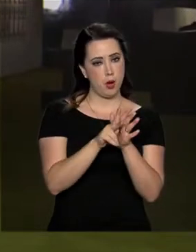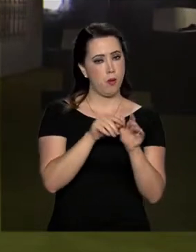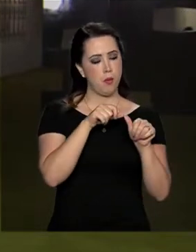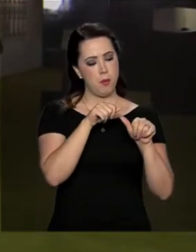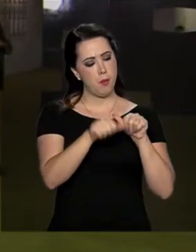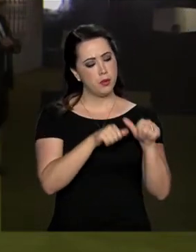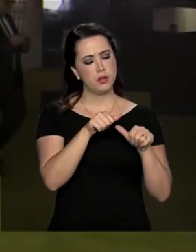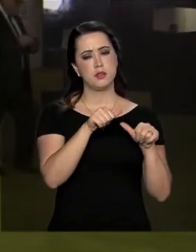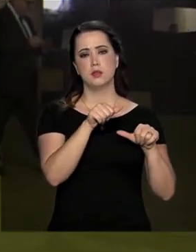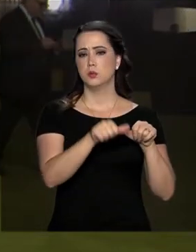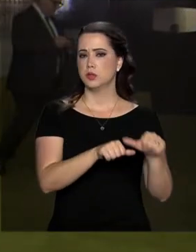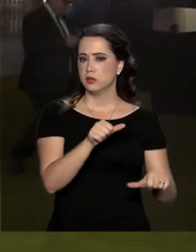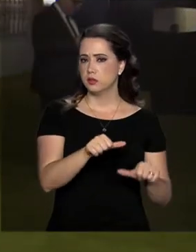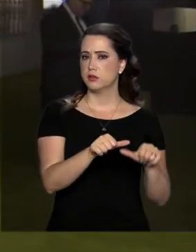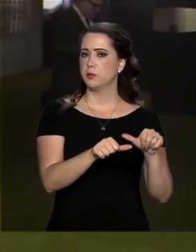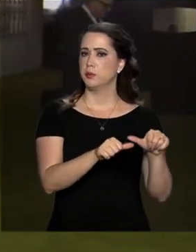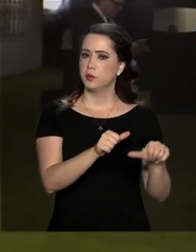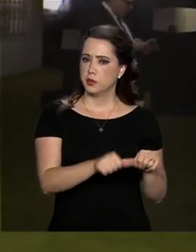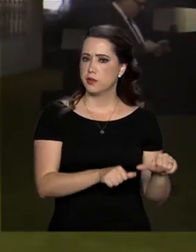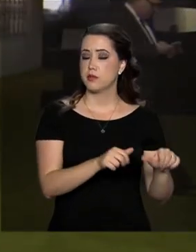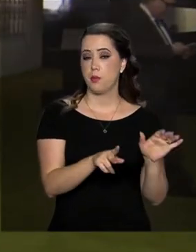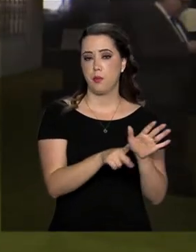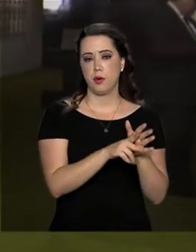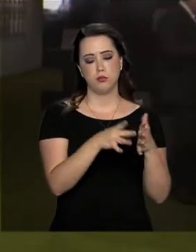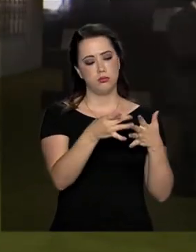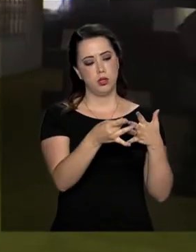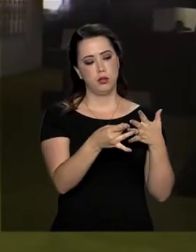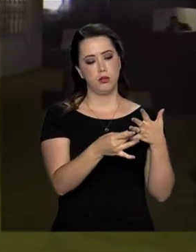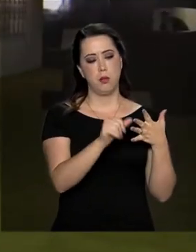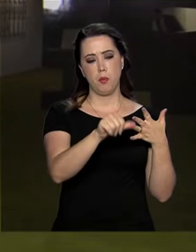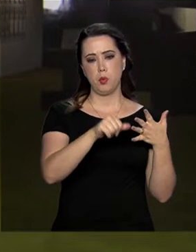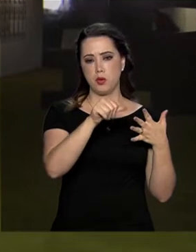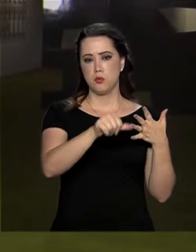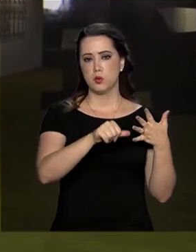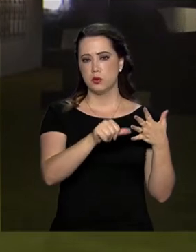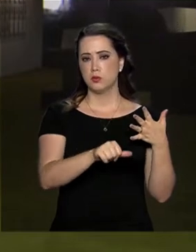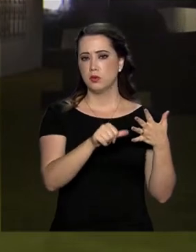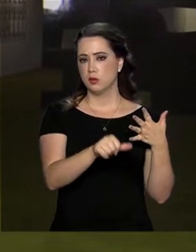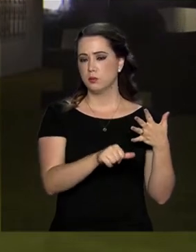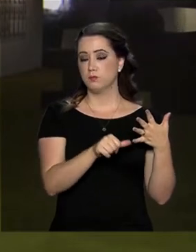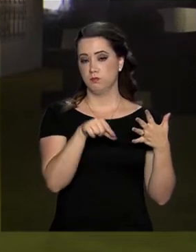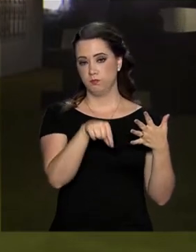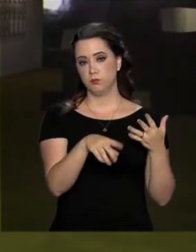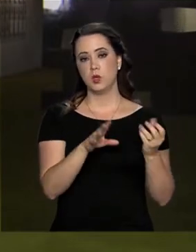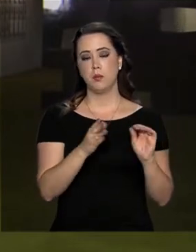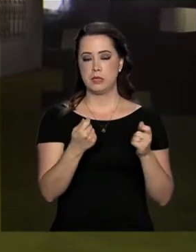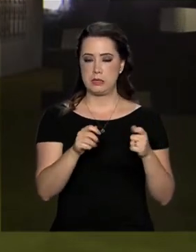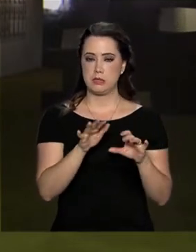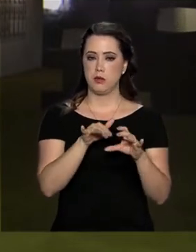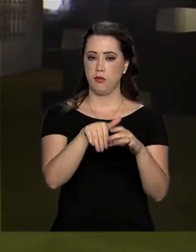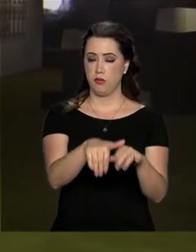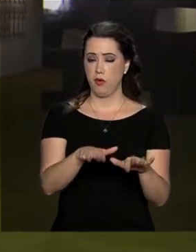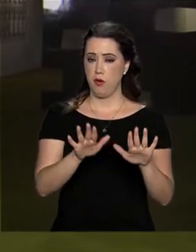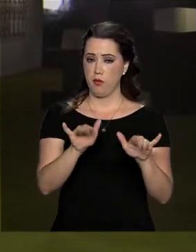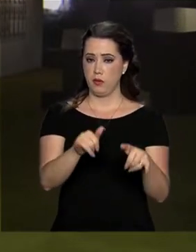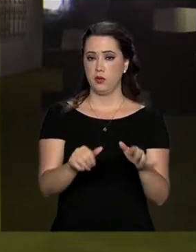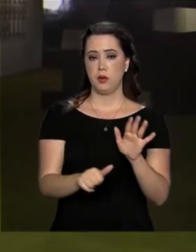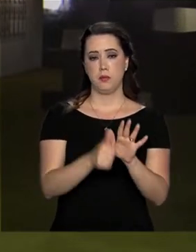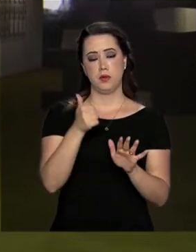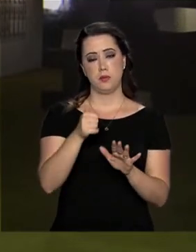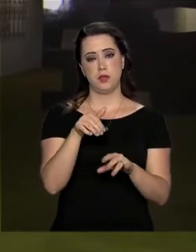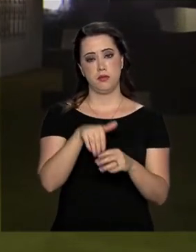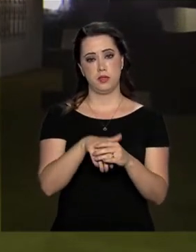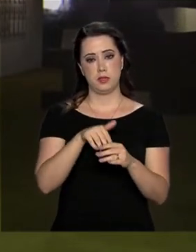pontos específicos da proposta. Esse trâmite é necessário para concluir o primeiro turno de votação, antes de ser feita uma